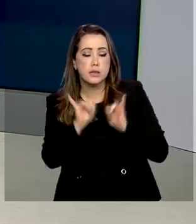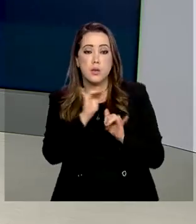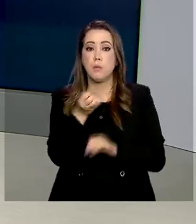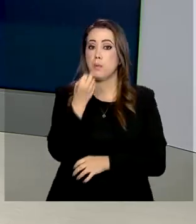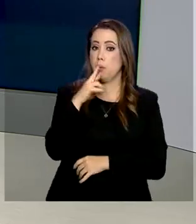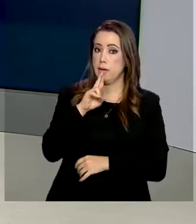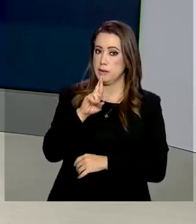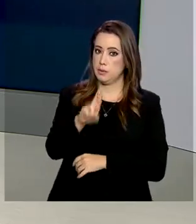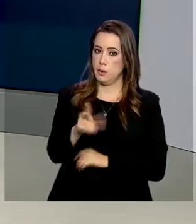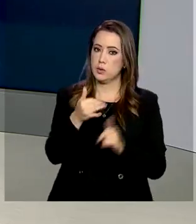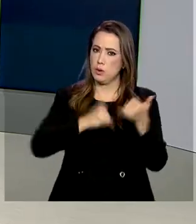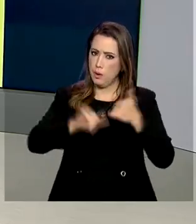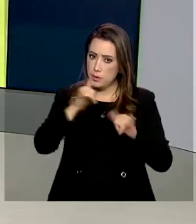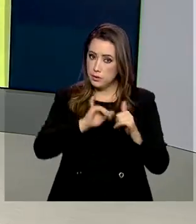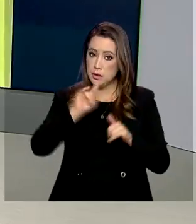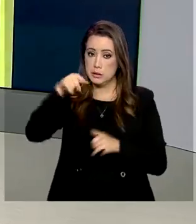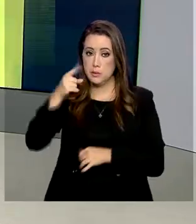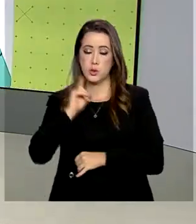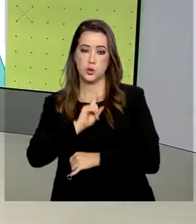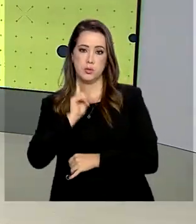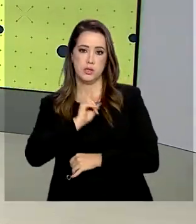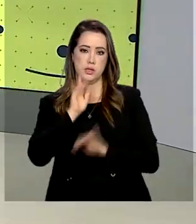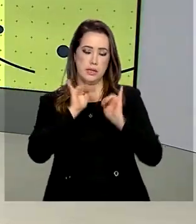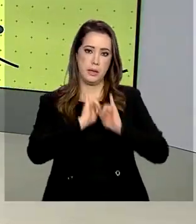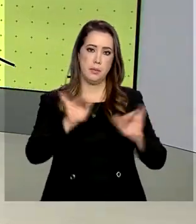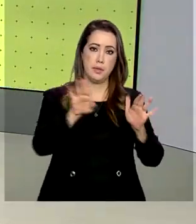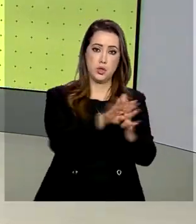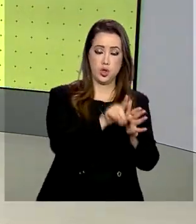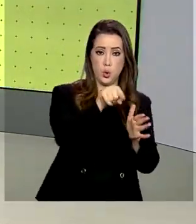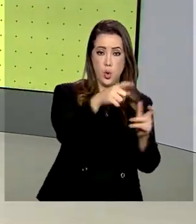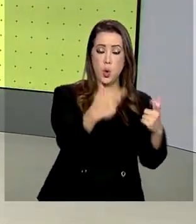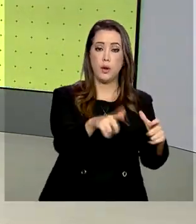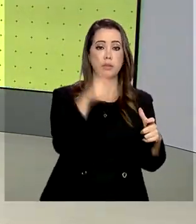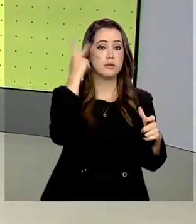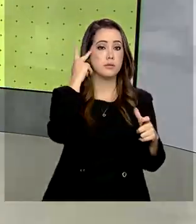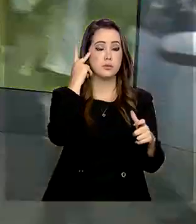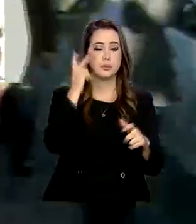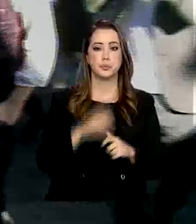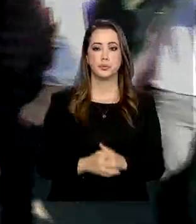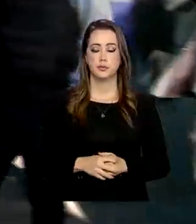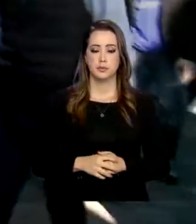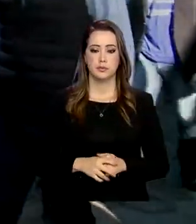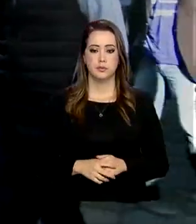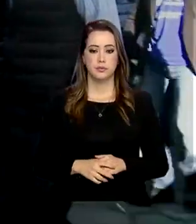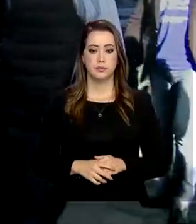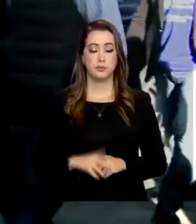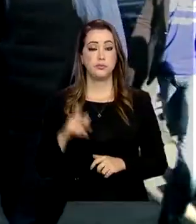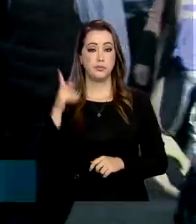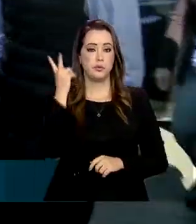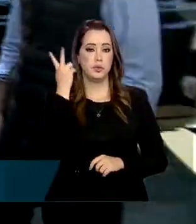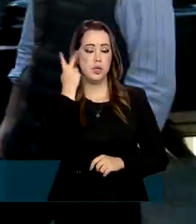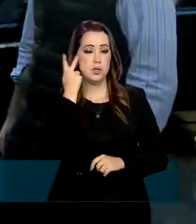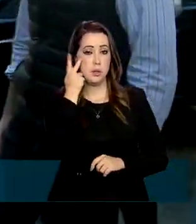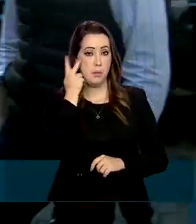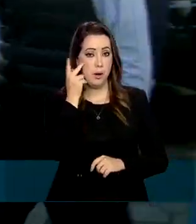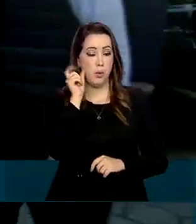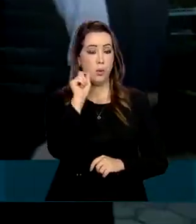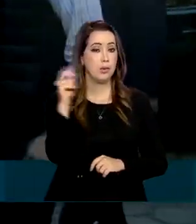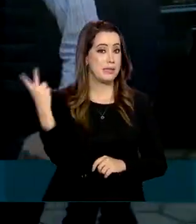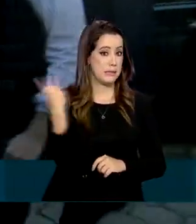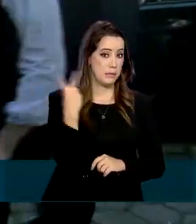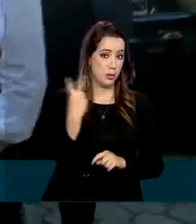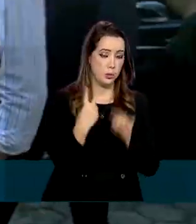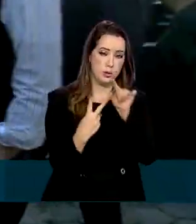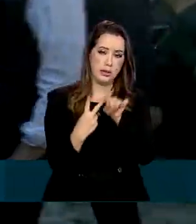laboratório. Depois de Minas Gerais, a campanha chegou a São Paulo. Guarulhos, na Grande São Paulo, foi a